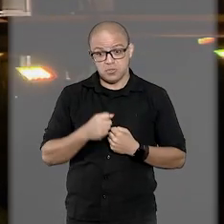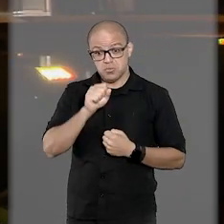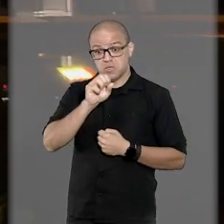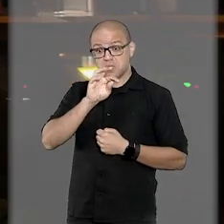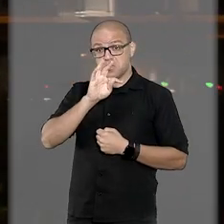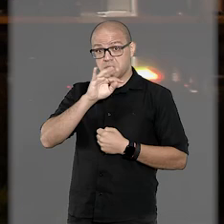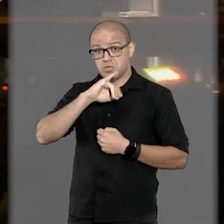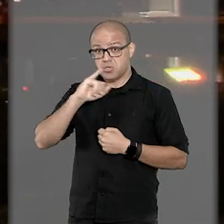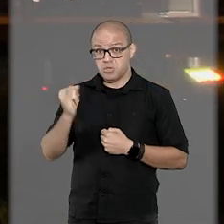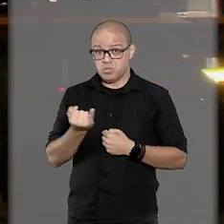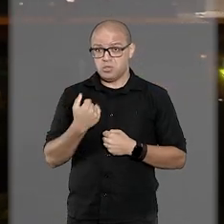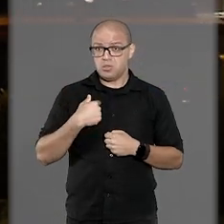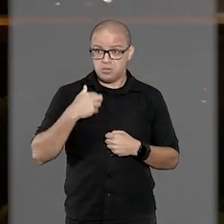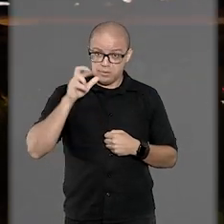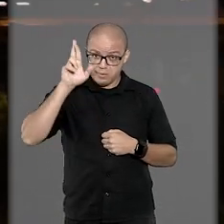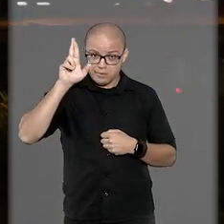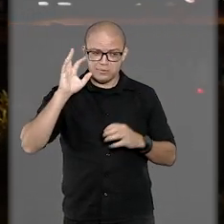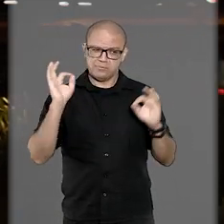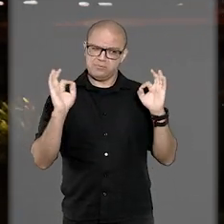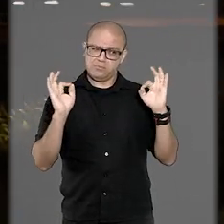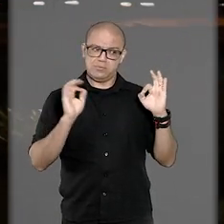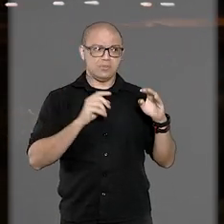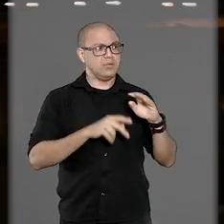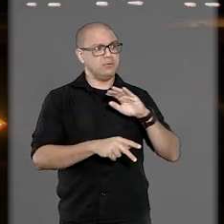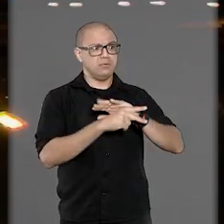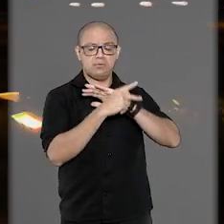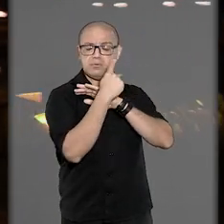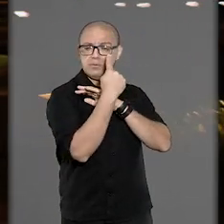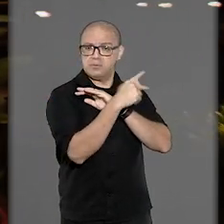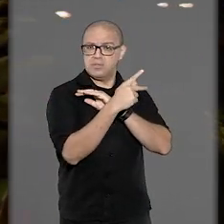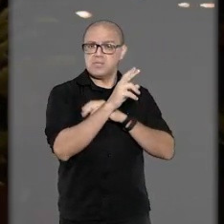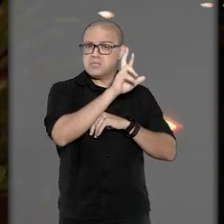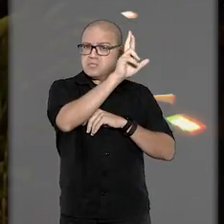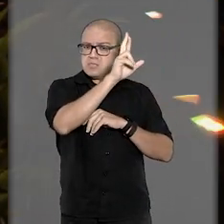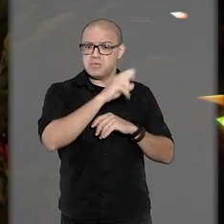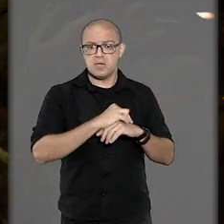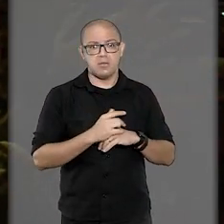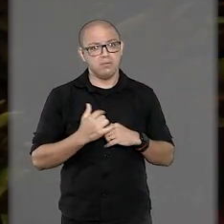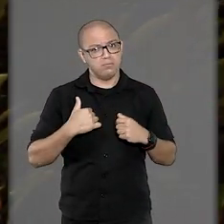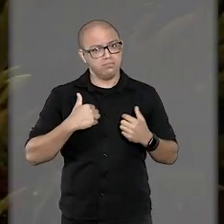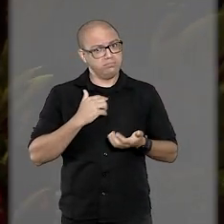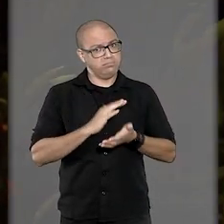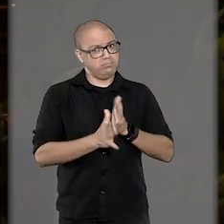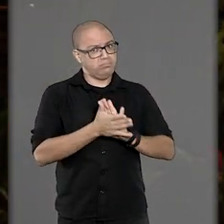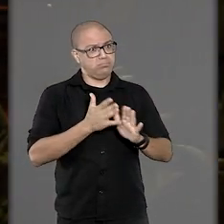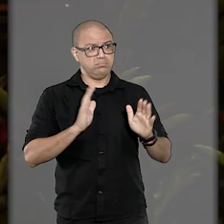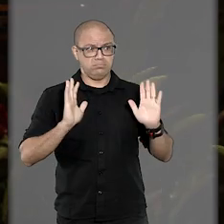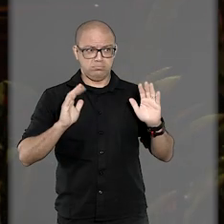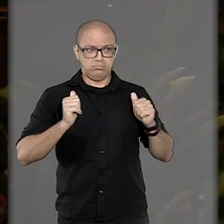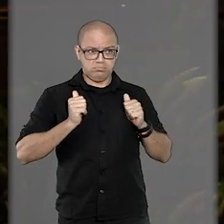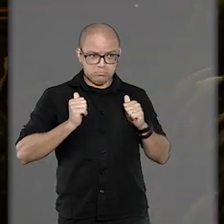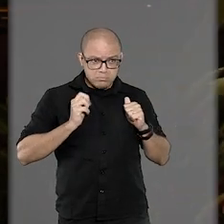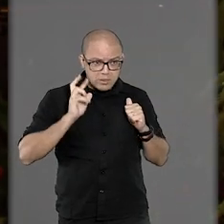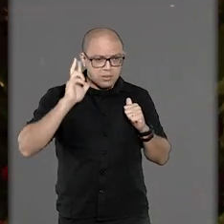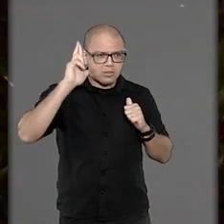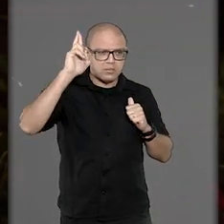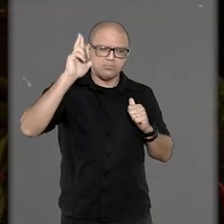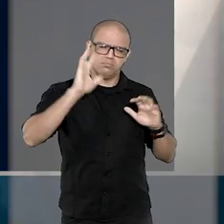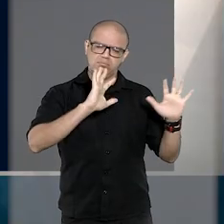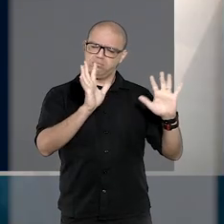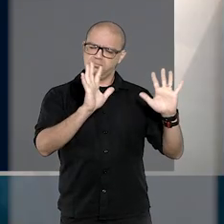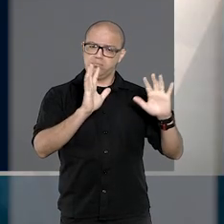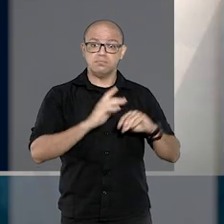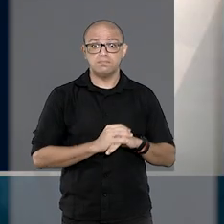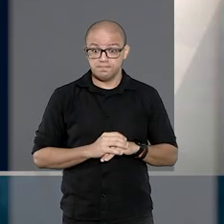não tinha ingerência sobre a preposta que prestou o serviço de transporte e, por isso, não poderia ser responsabilizada pelo acidente.